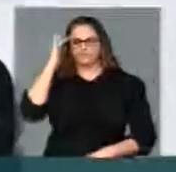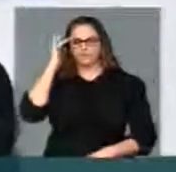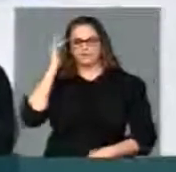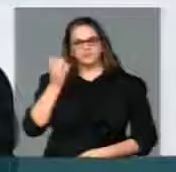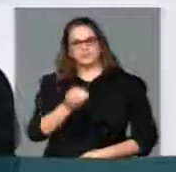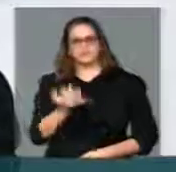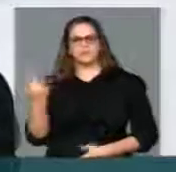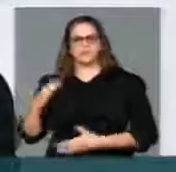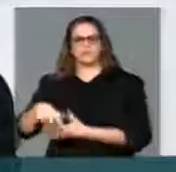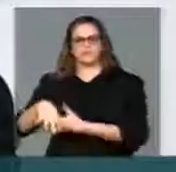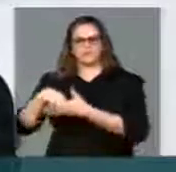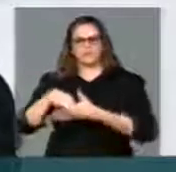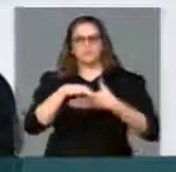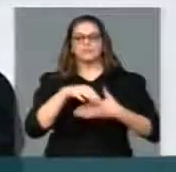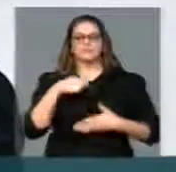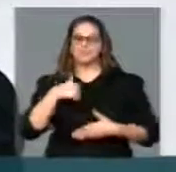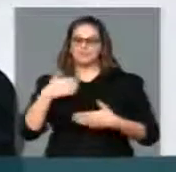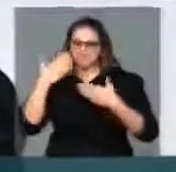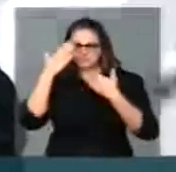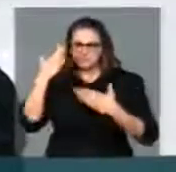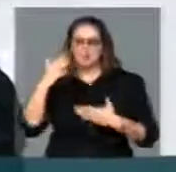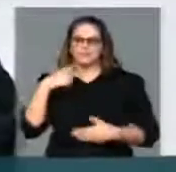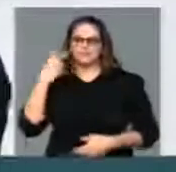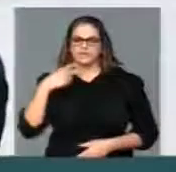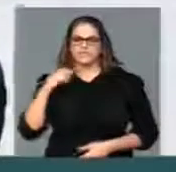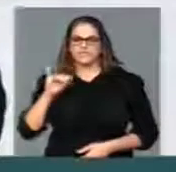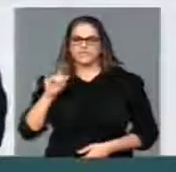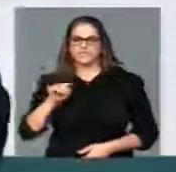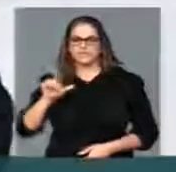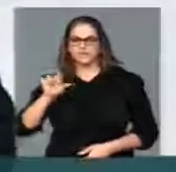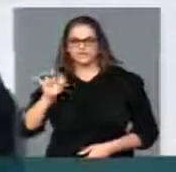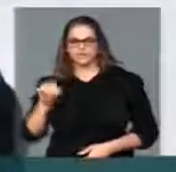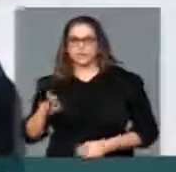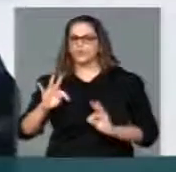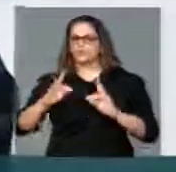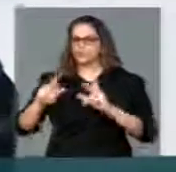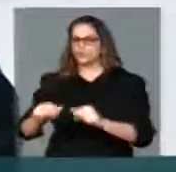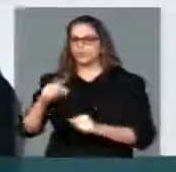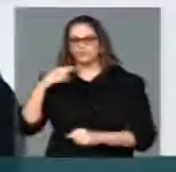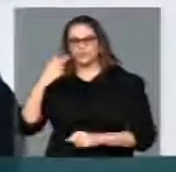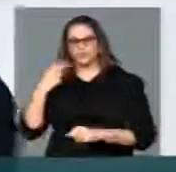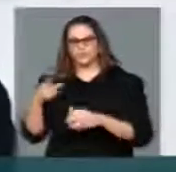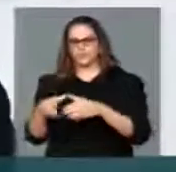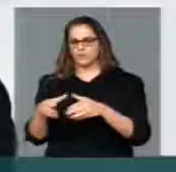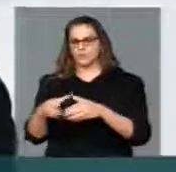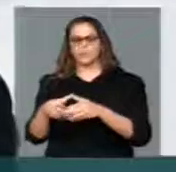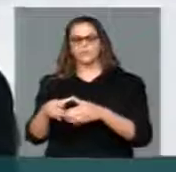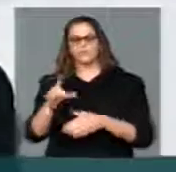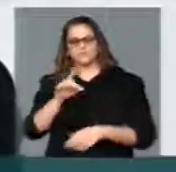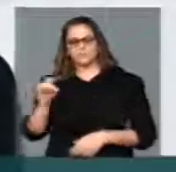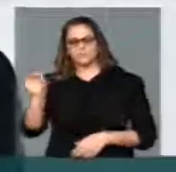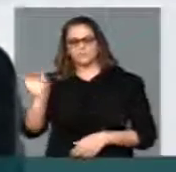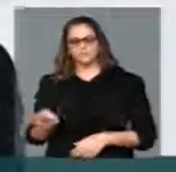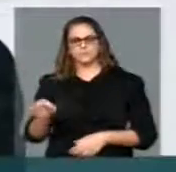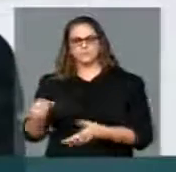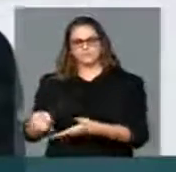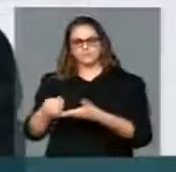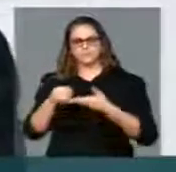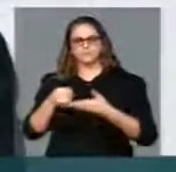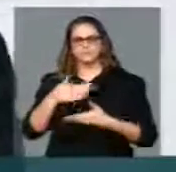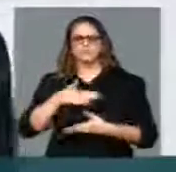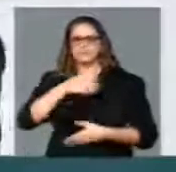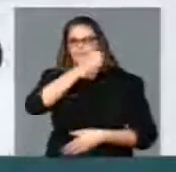lideranças. Quero agradecer ao vereador Isaltino, em nome de todos os vereadores, foi por unanimidade ao prefeito Tonho,